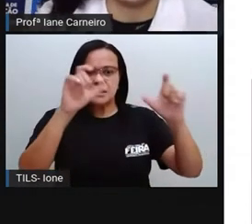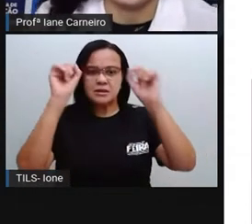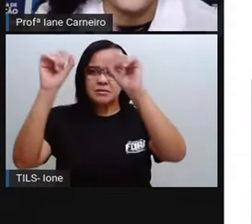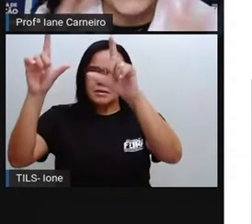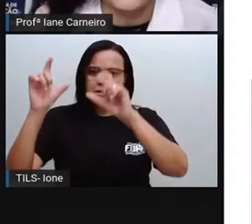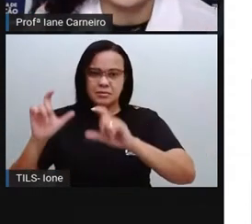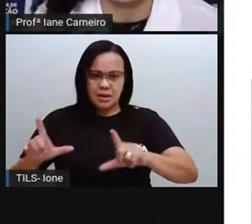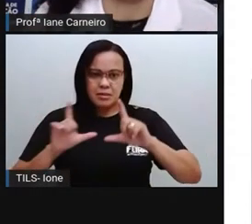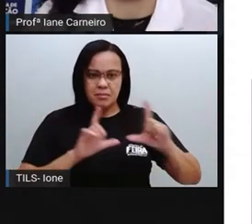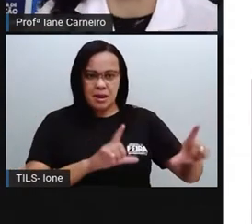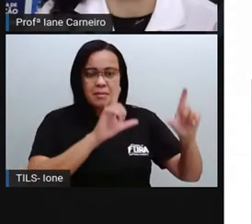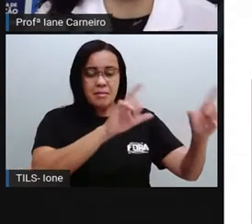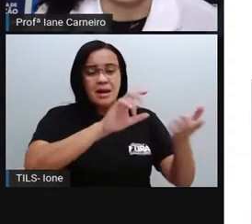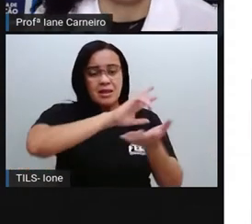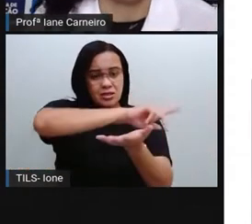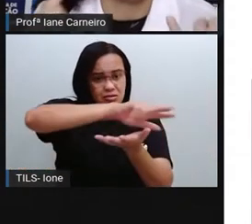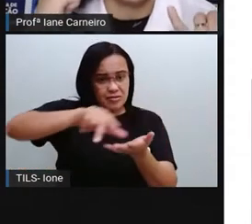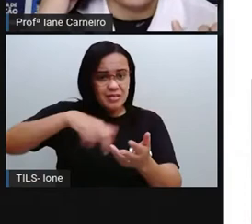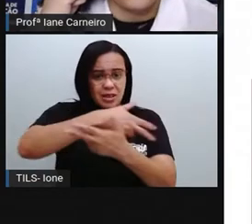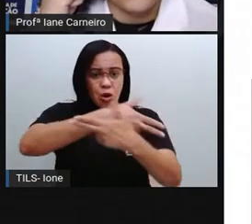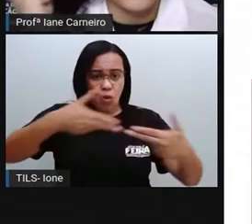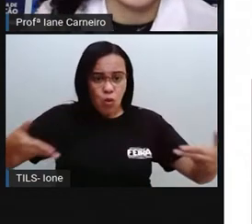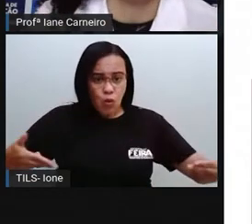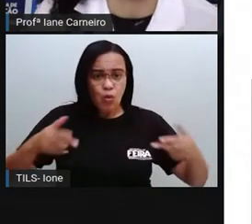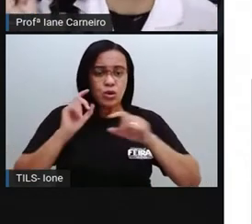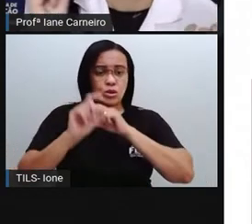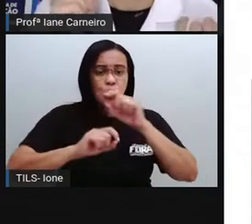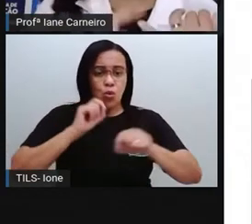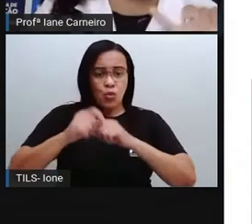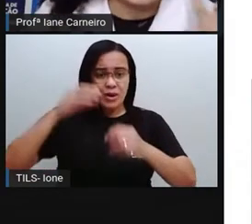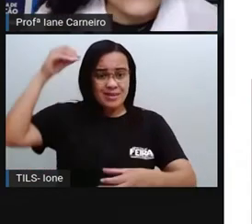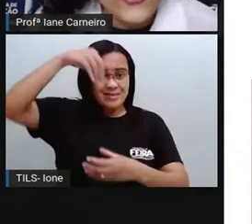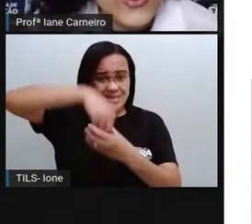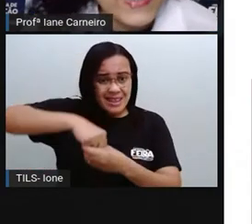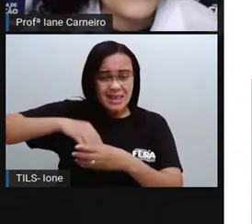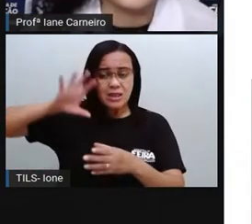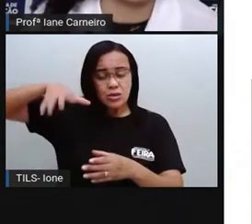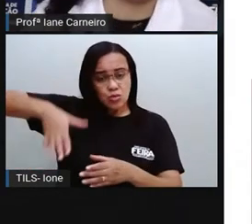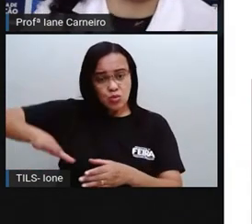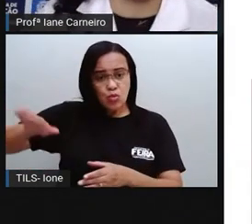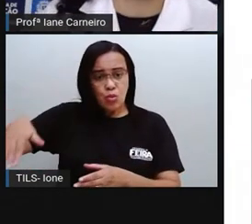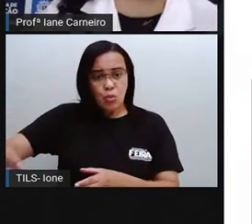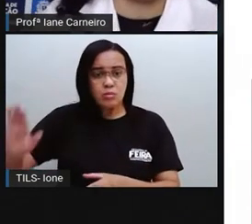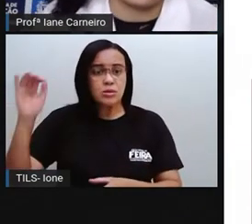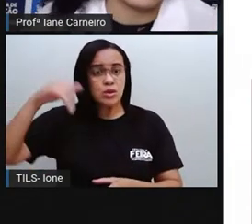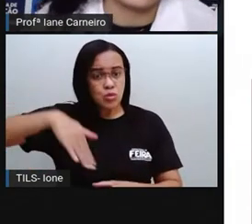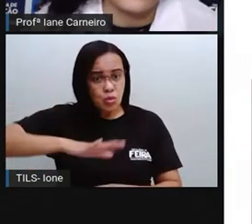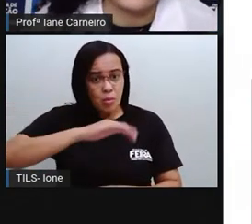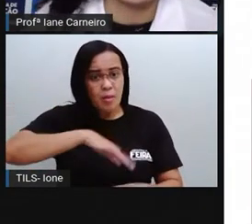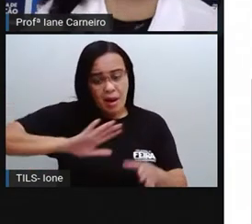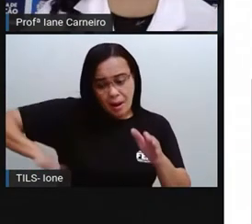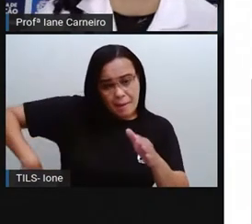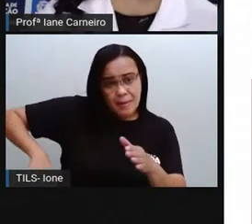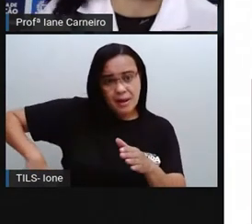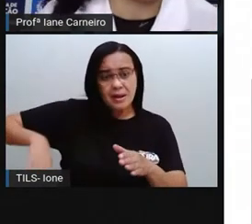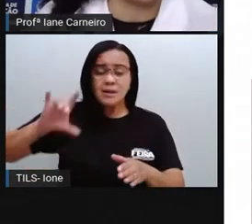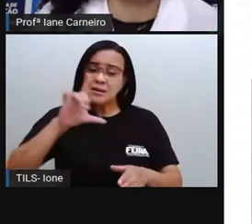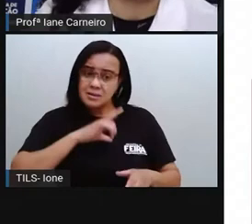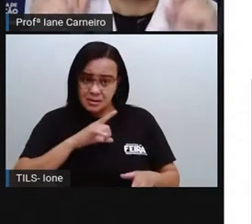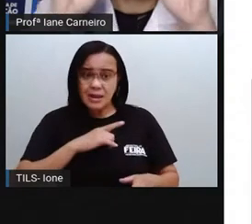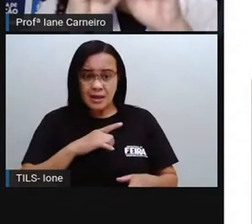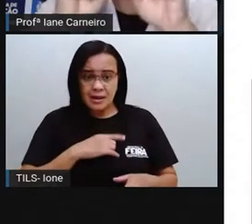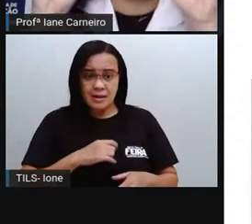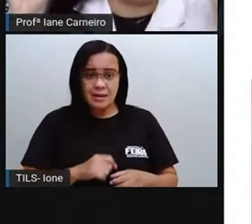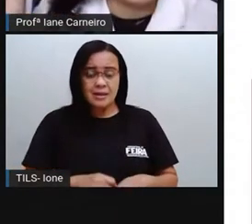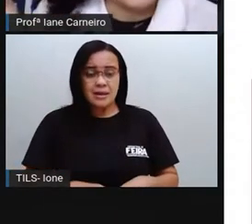encontra diversos objetos, como óculos, dentadura, quando a Prof. foi, estava tendo uma exposição que tinha dentadura,